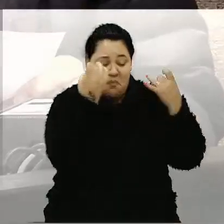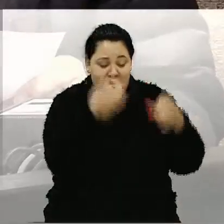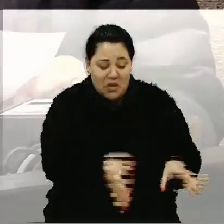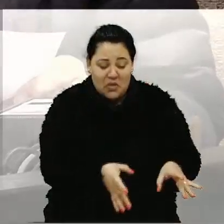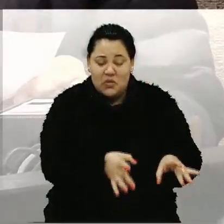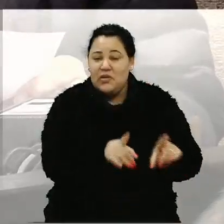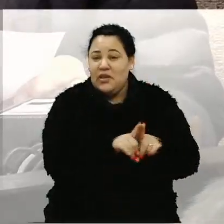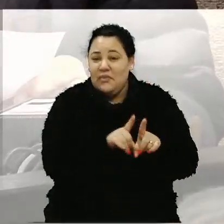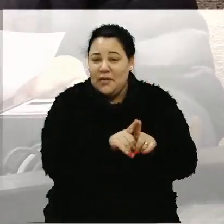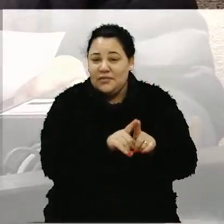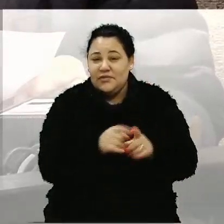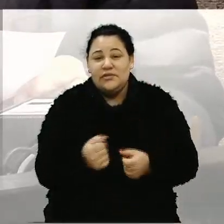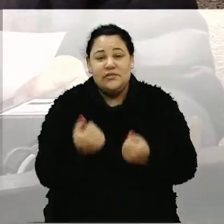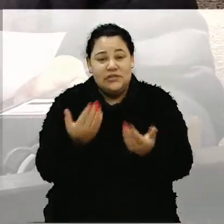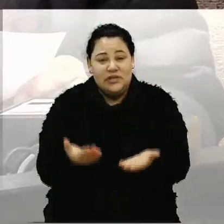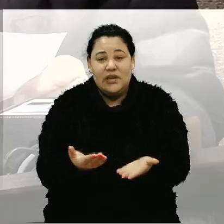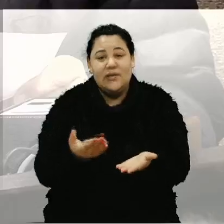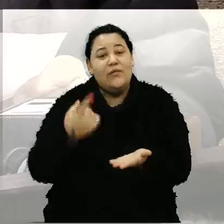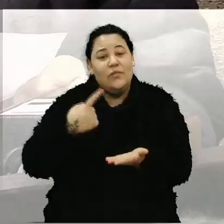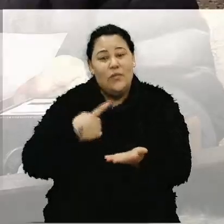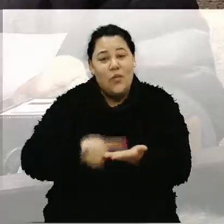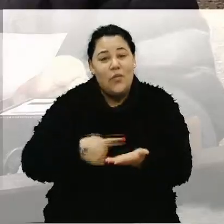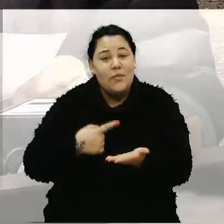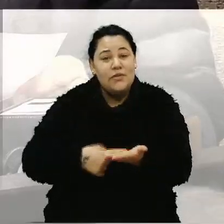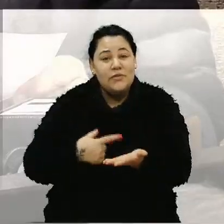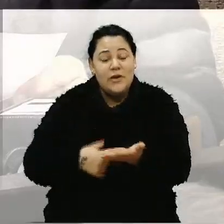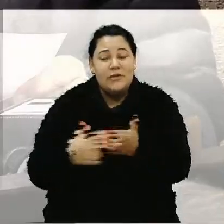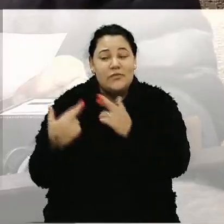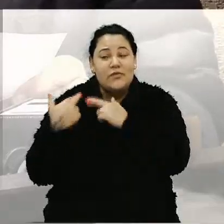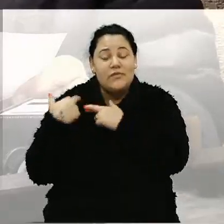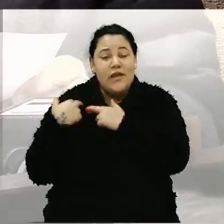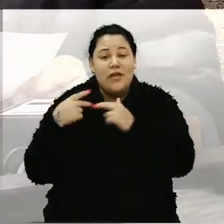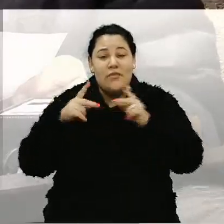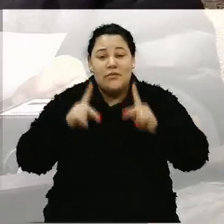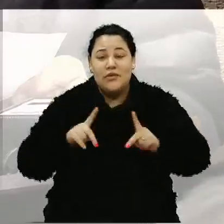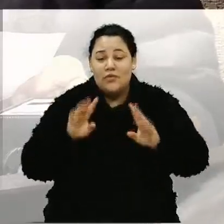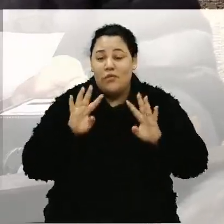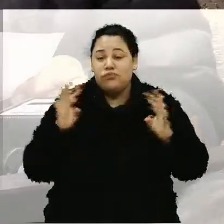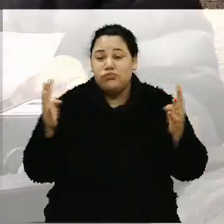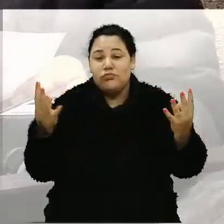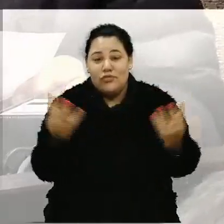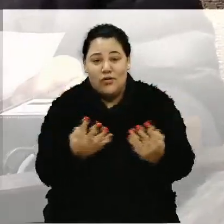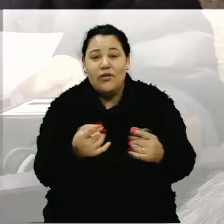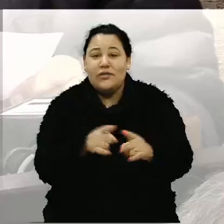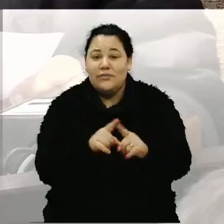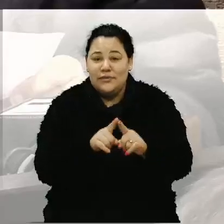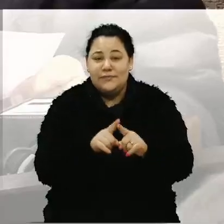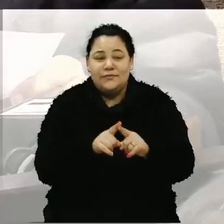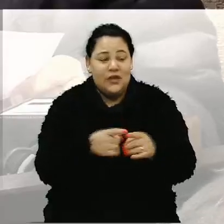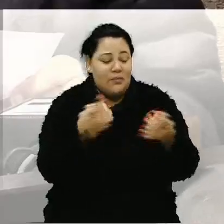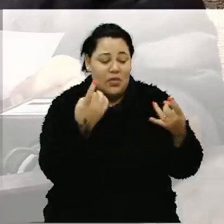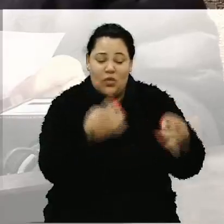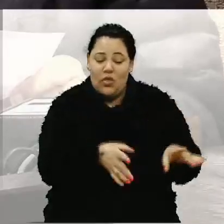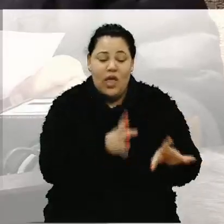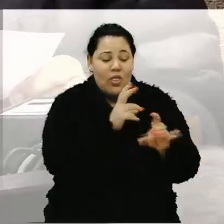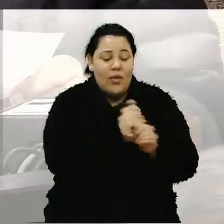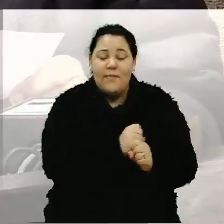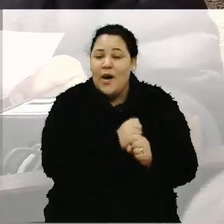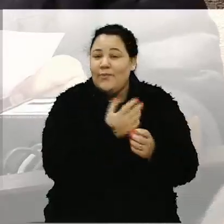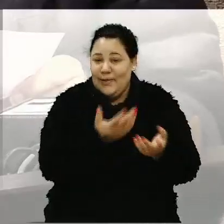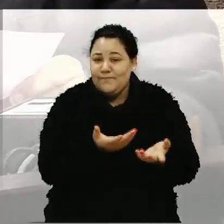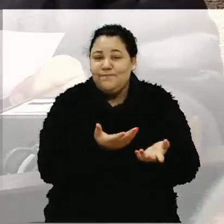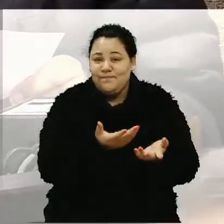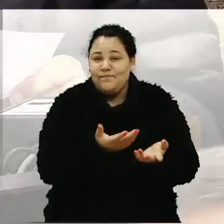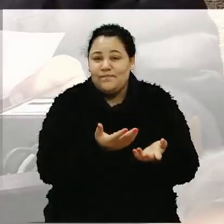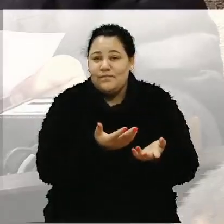compromisso para as pessoas que moram ao redor daquele local que foi colocado aquele animal de forma irregular e também